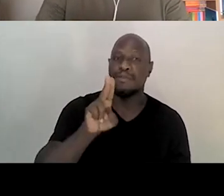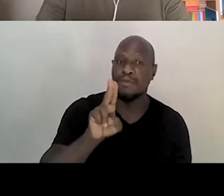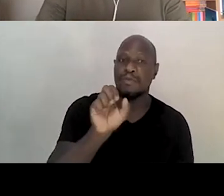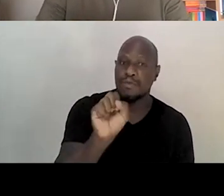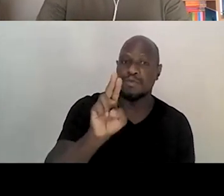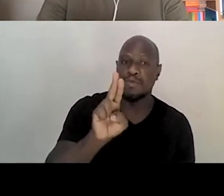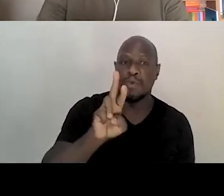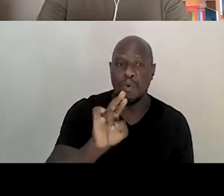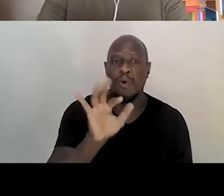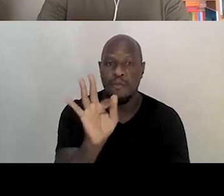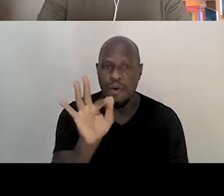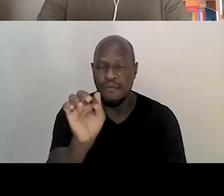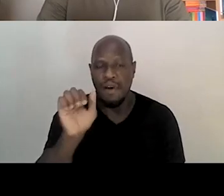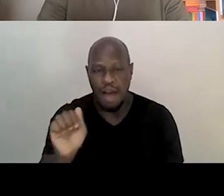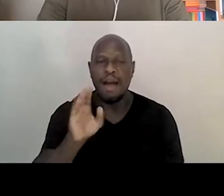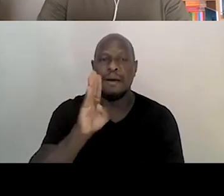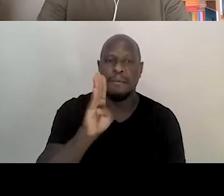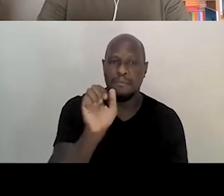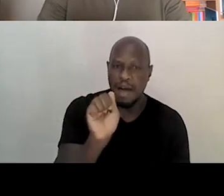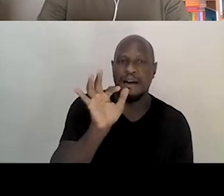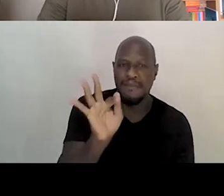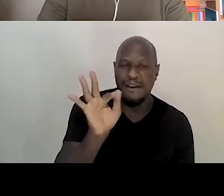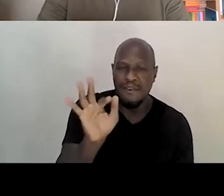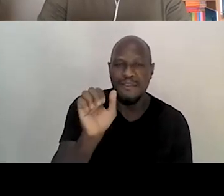Bafafá Zuru. Quase.